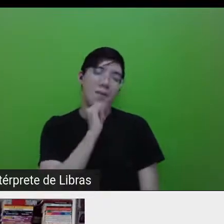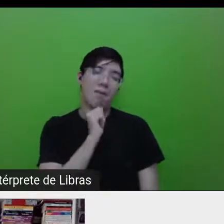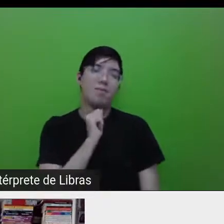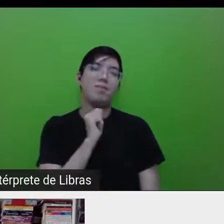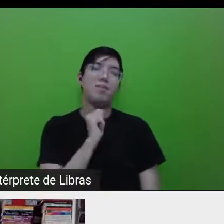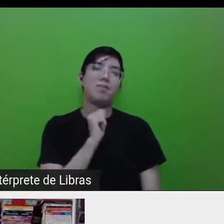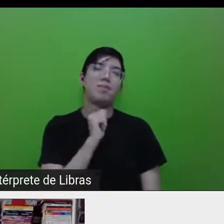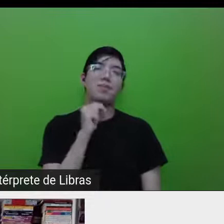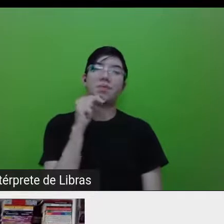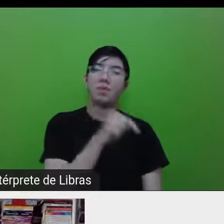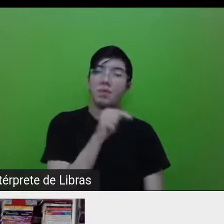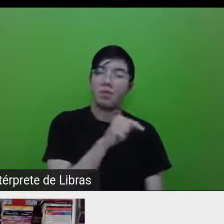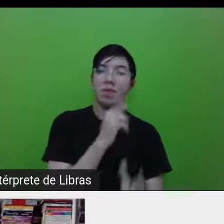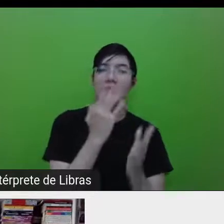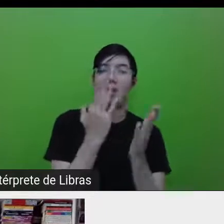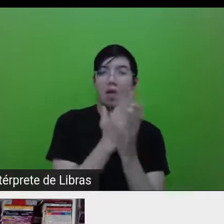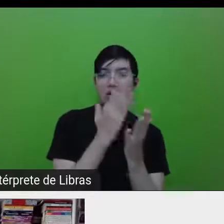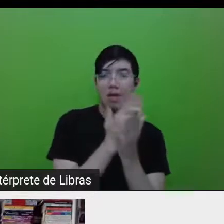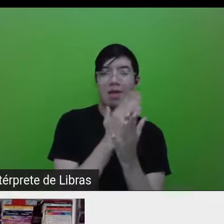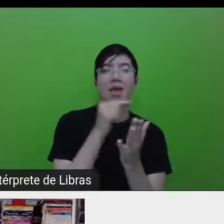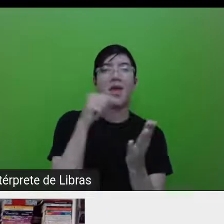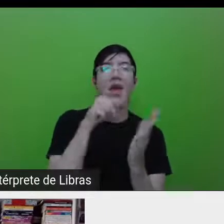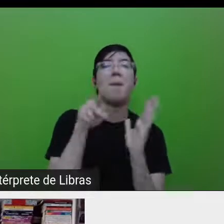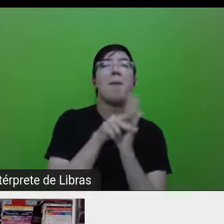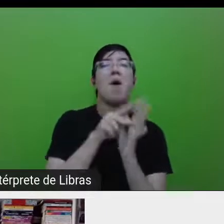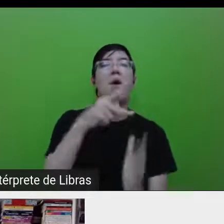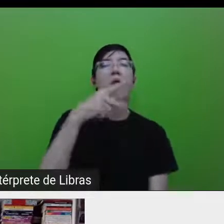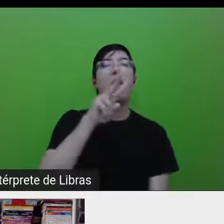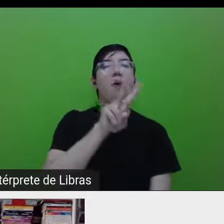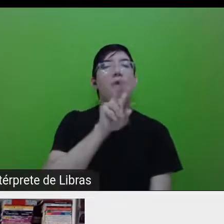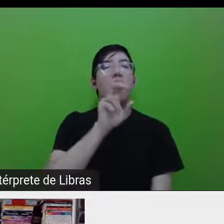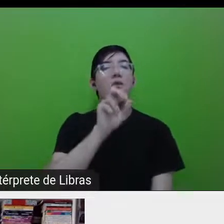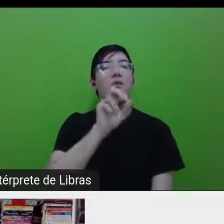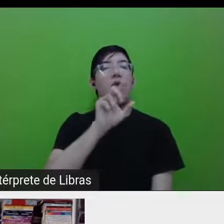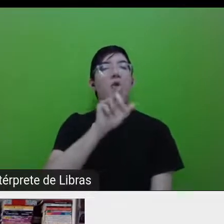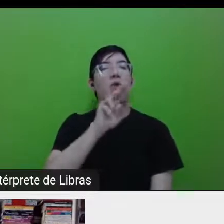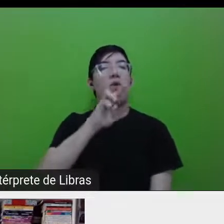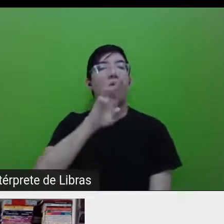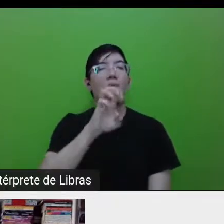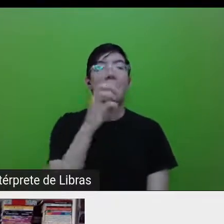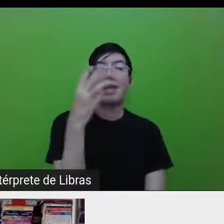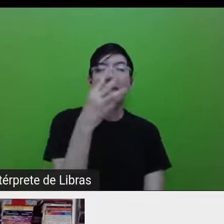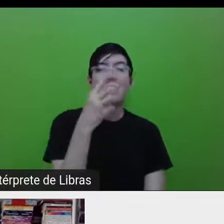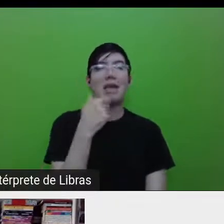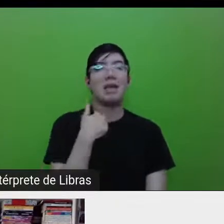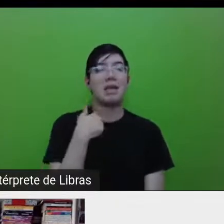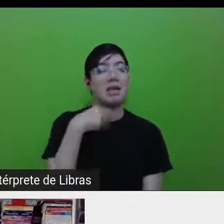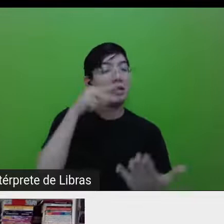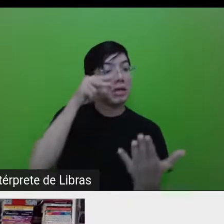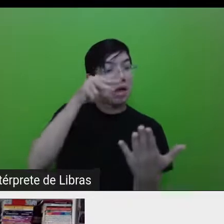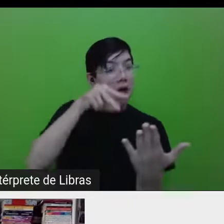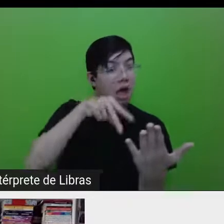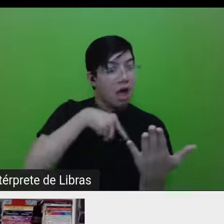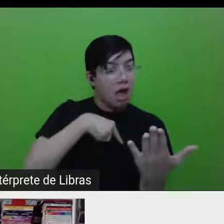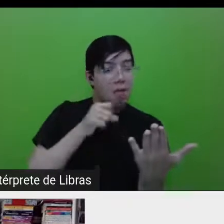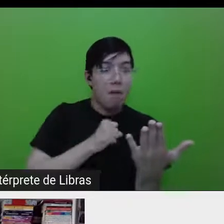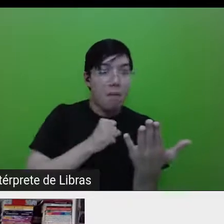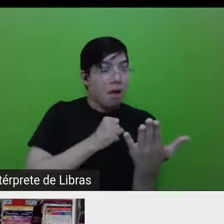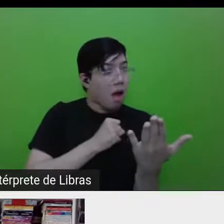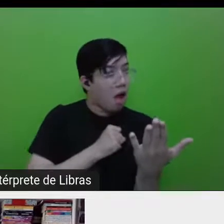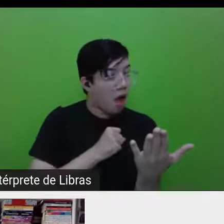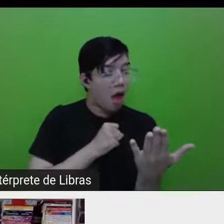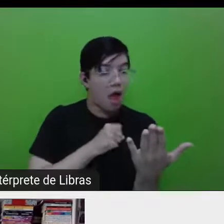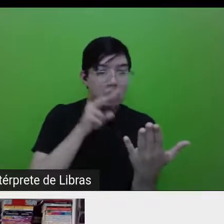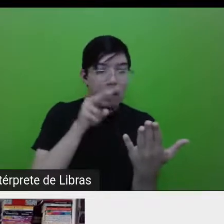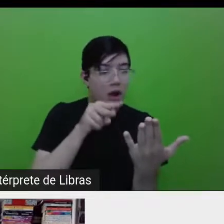volume 3 que eu fiquei suando, o meu coração acelerou, e eu